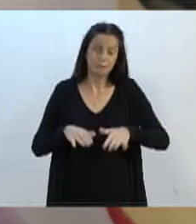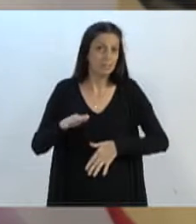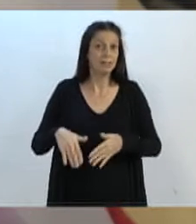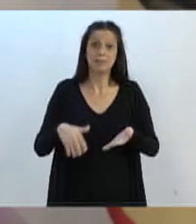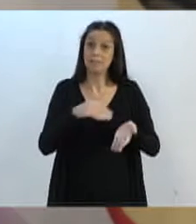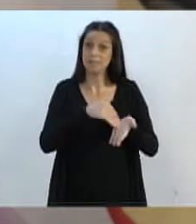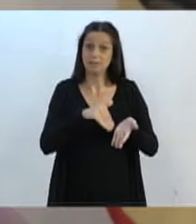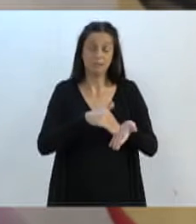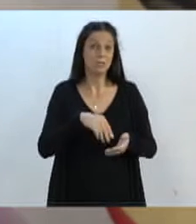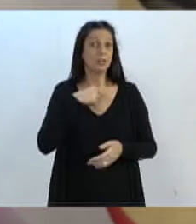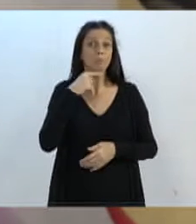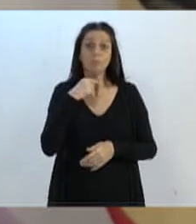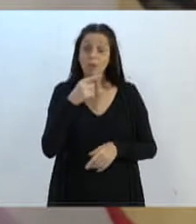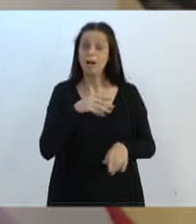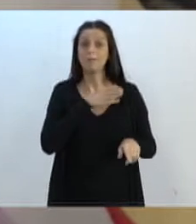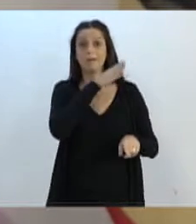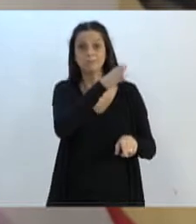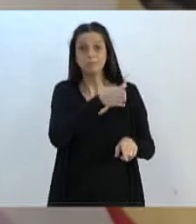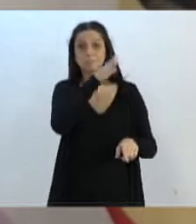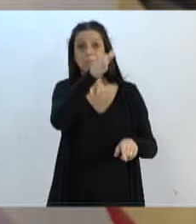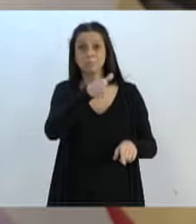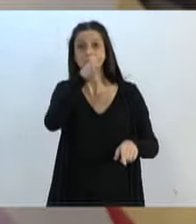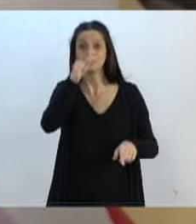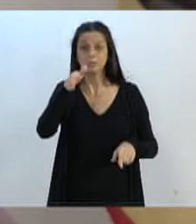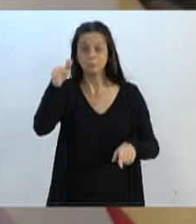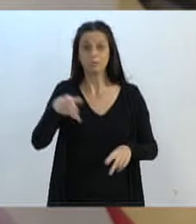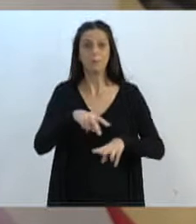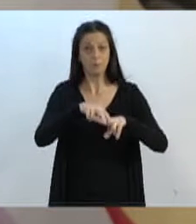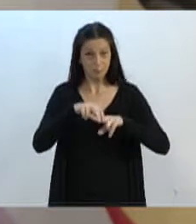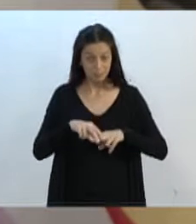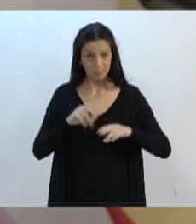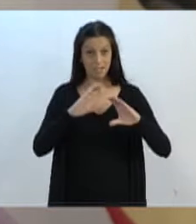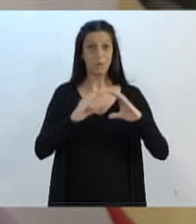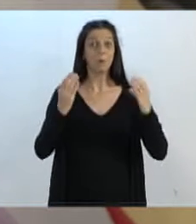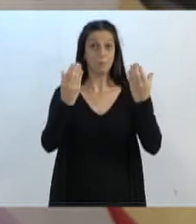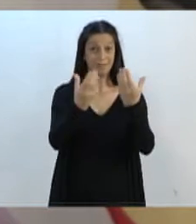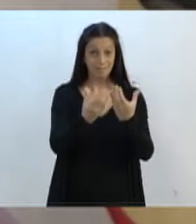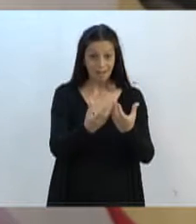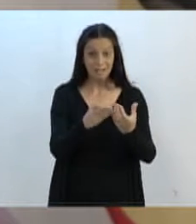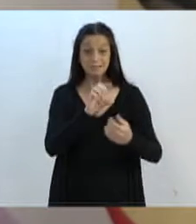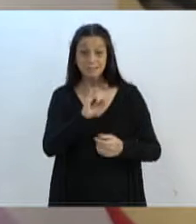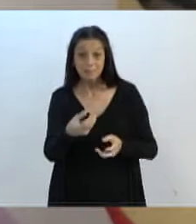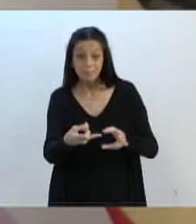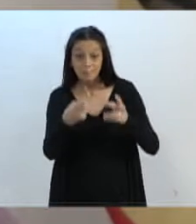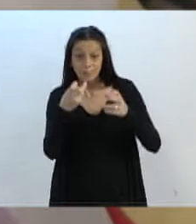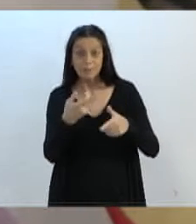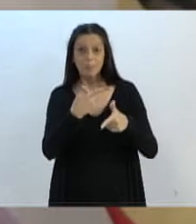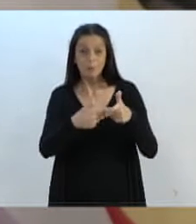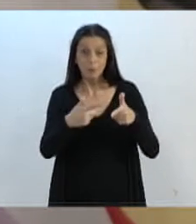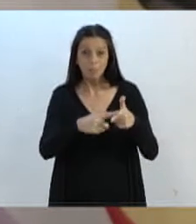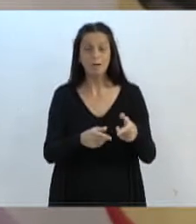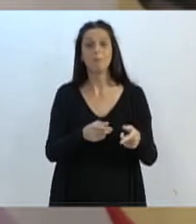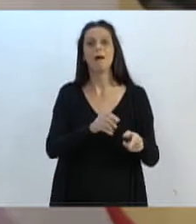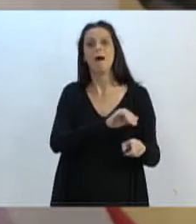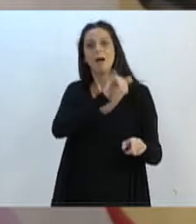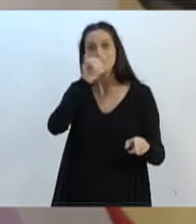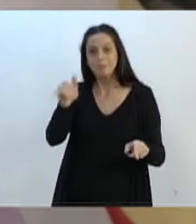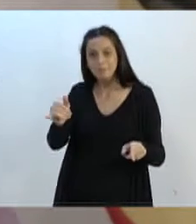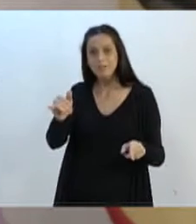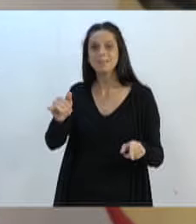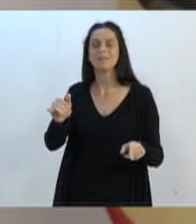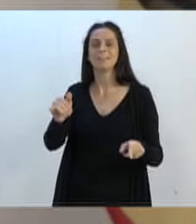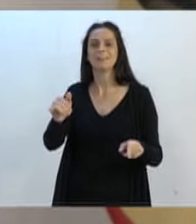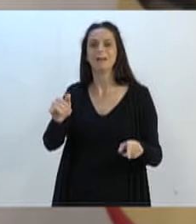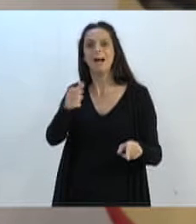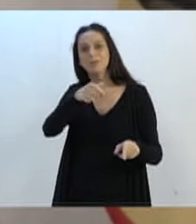em rua, bairro em bairro. Onde nascem a prioridade daquele bairro, onde nascem as cobranças, são através